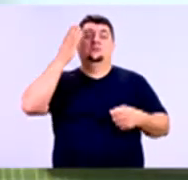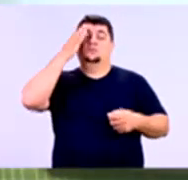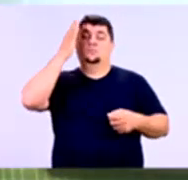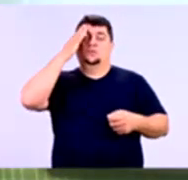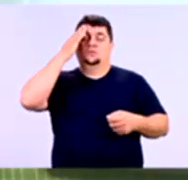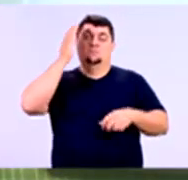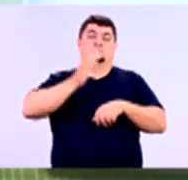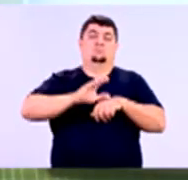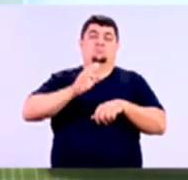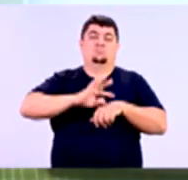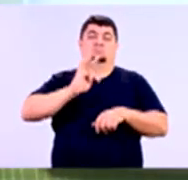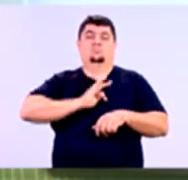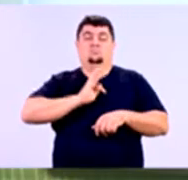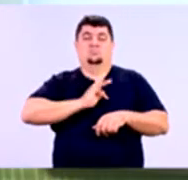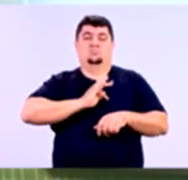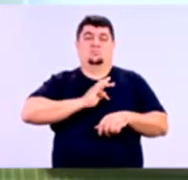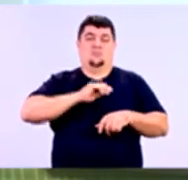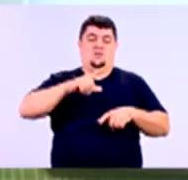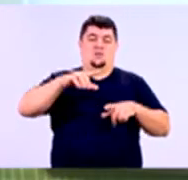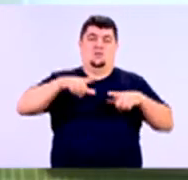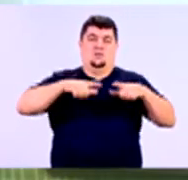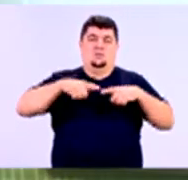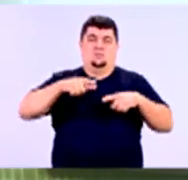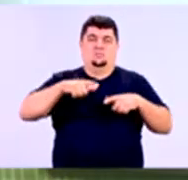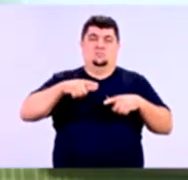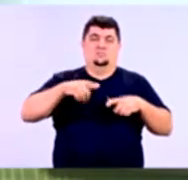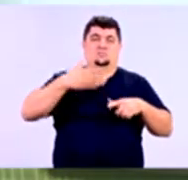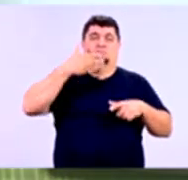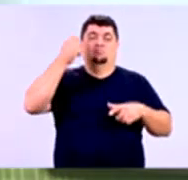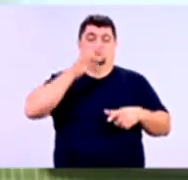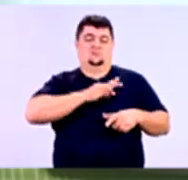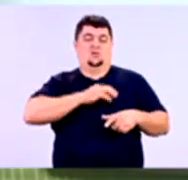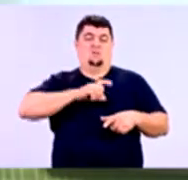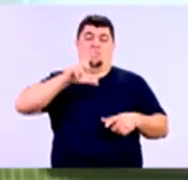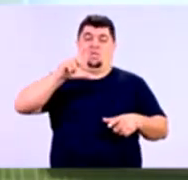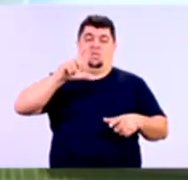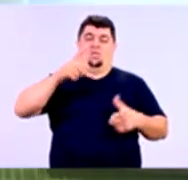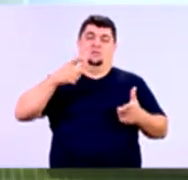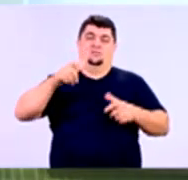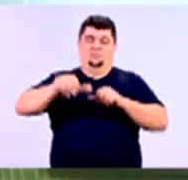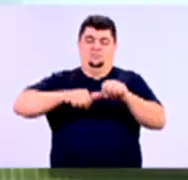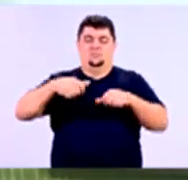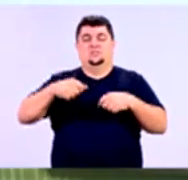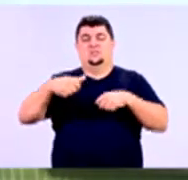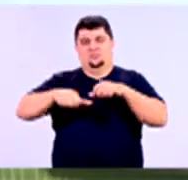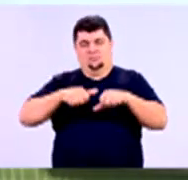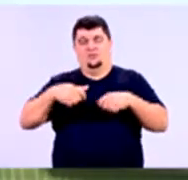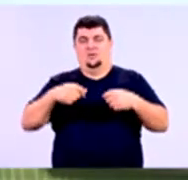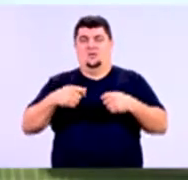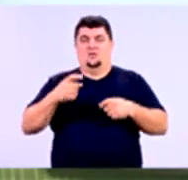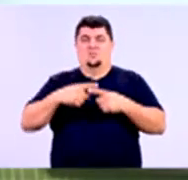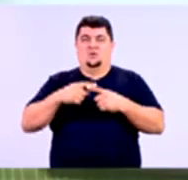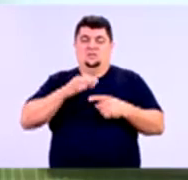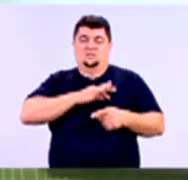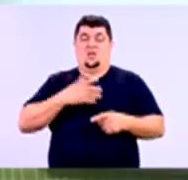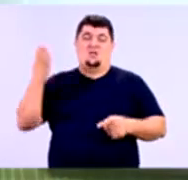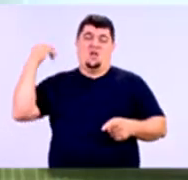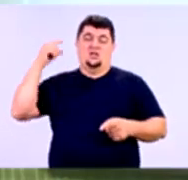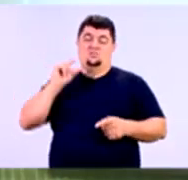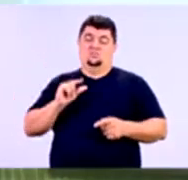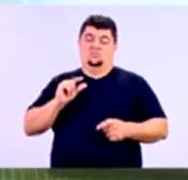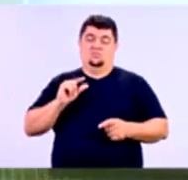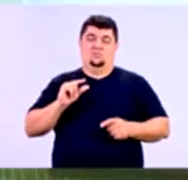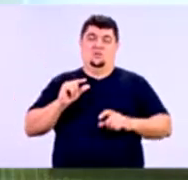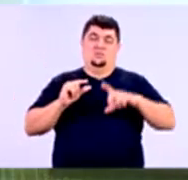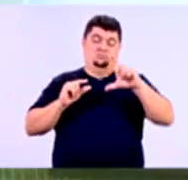curso técnico, conseguiu um emprego menor, melhor, está ganhando mais e você tem que atualizar a sua ficha cadastral para você poder conceder